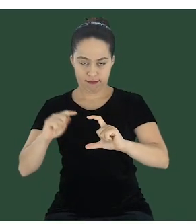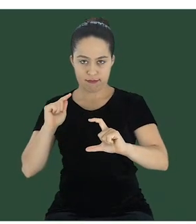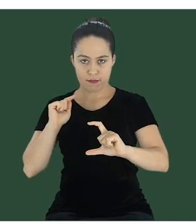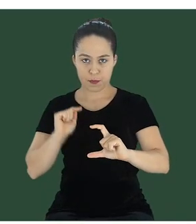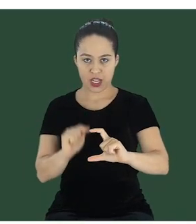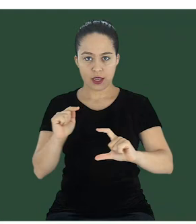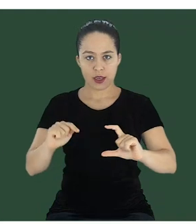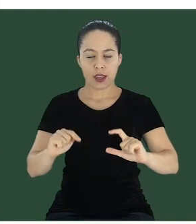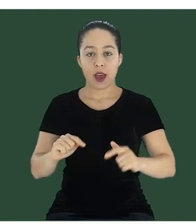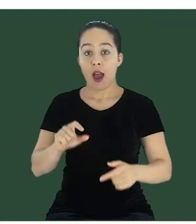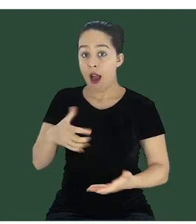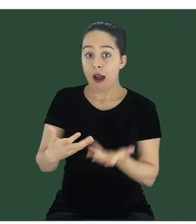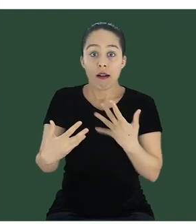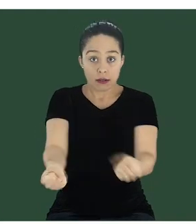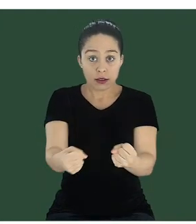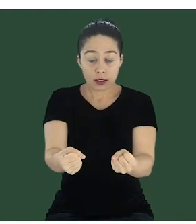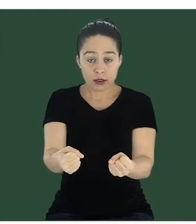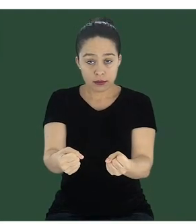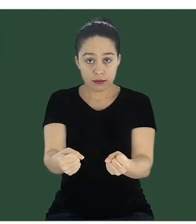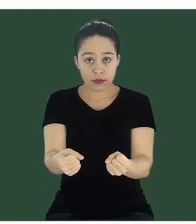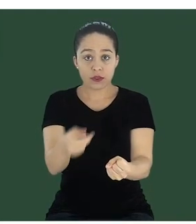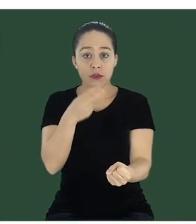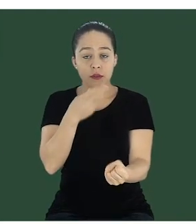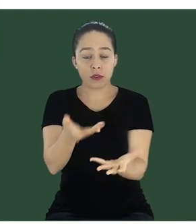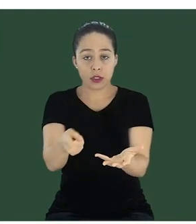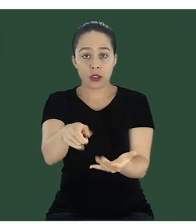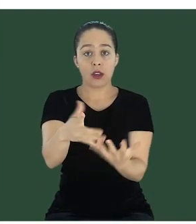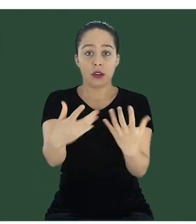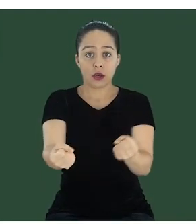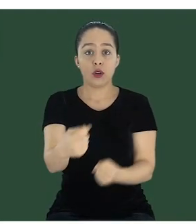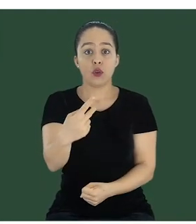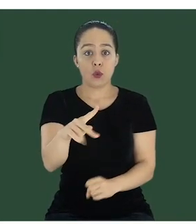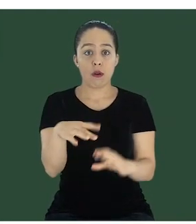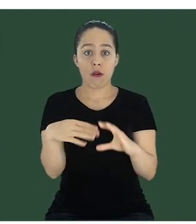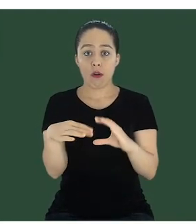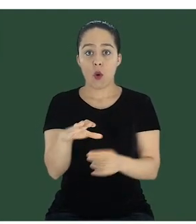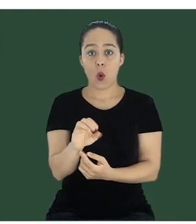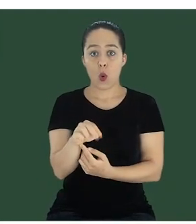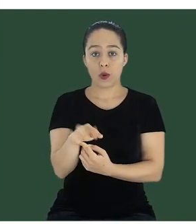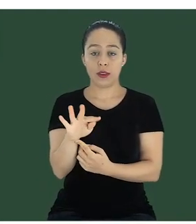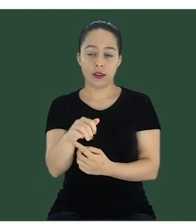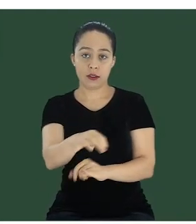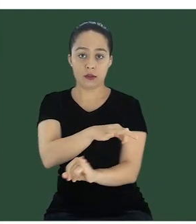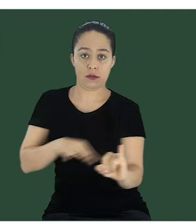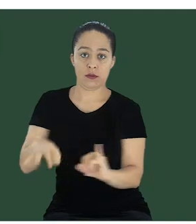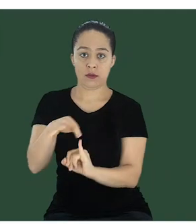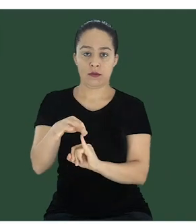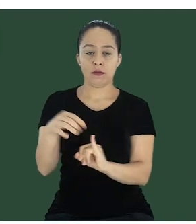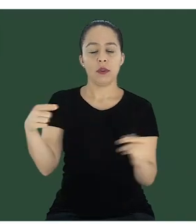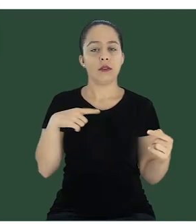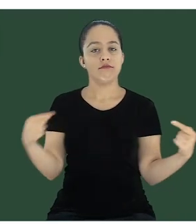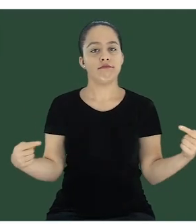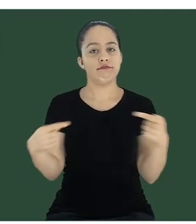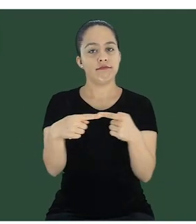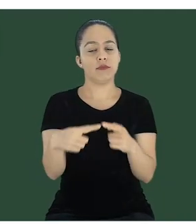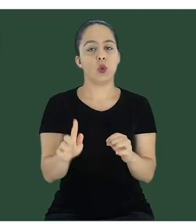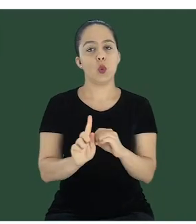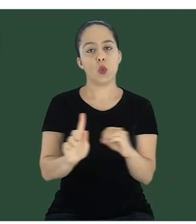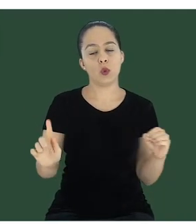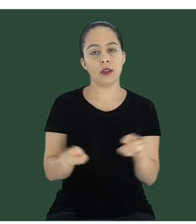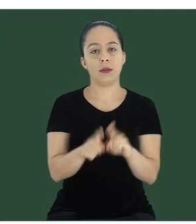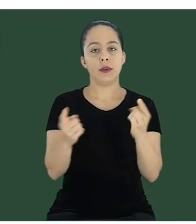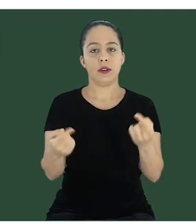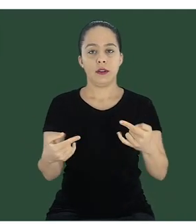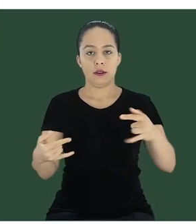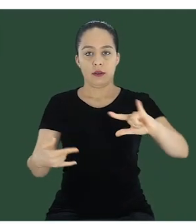Aqui é o termo de aceito. Bem-vindo a sua nova conta do IFSS. Sua conta é compatível com vários